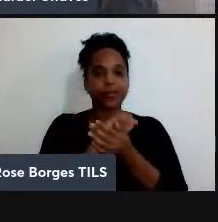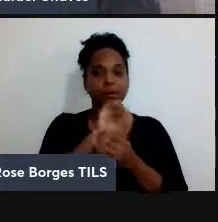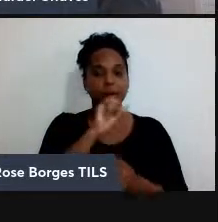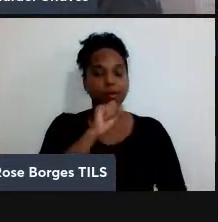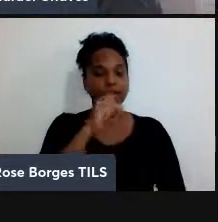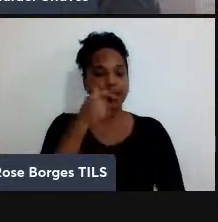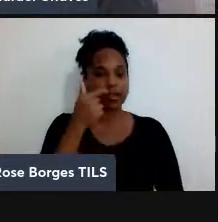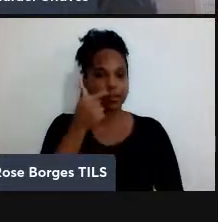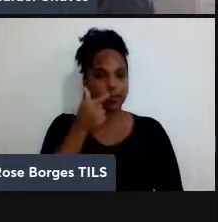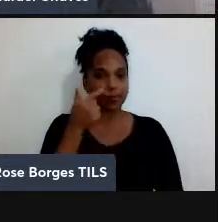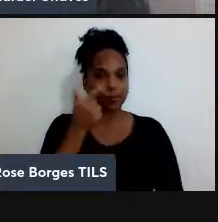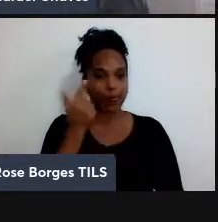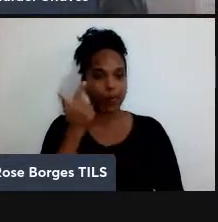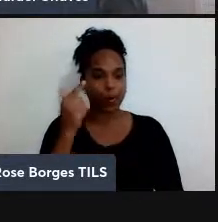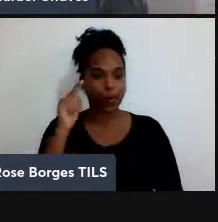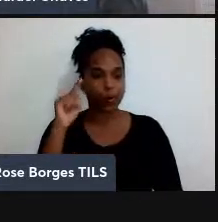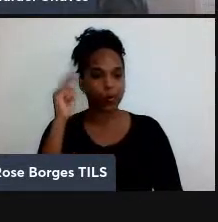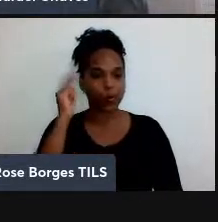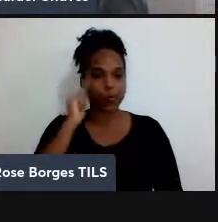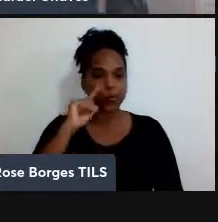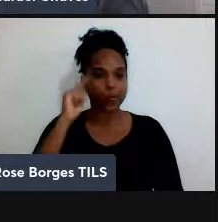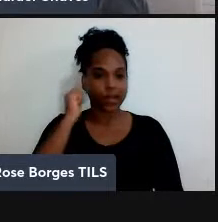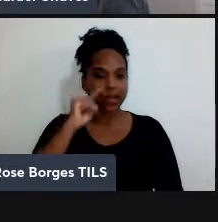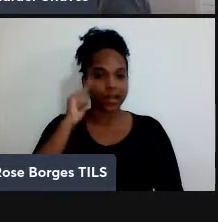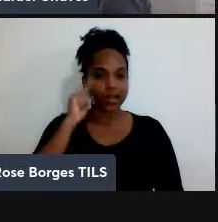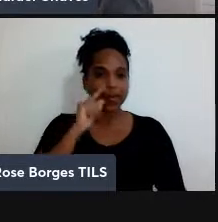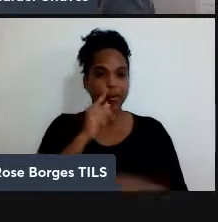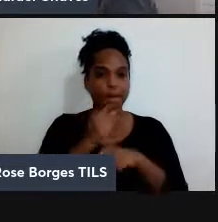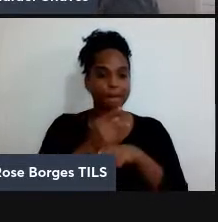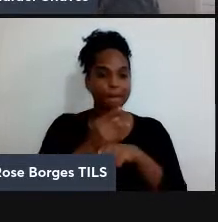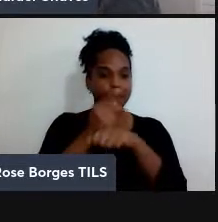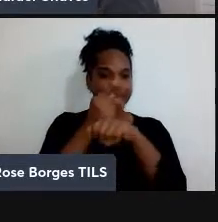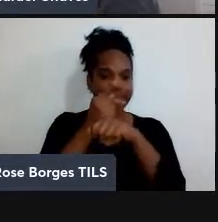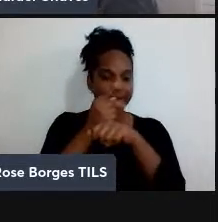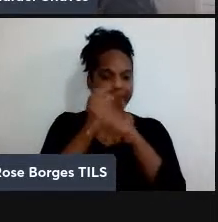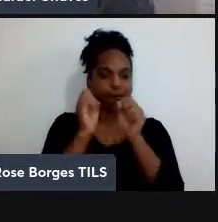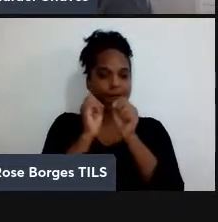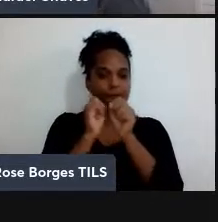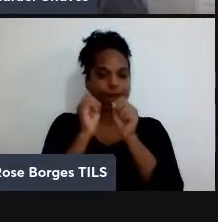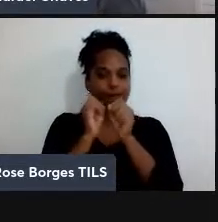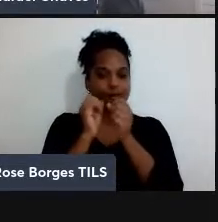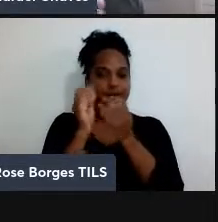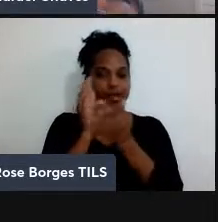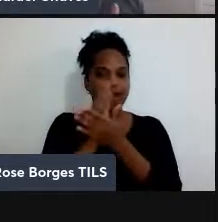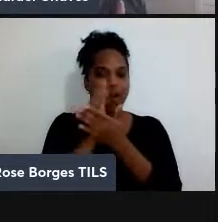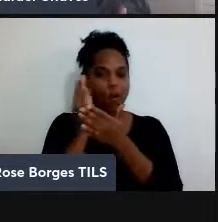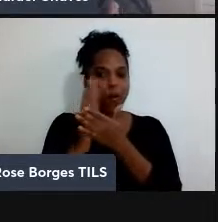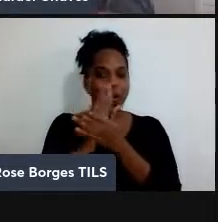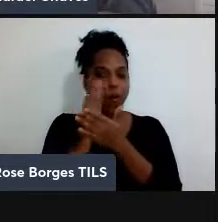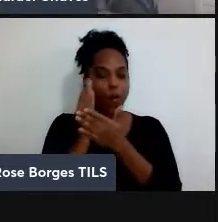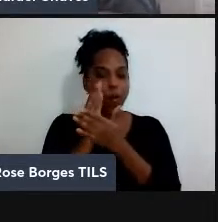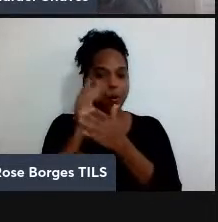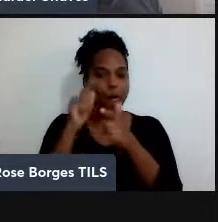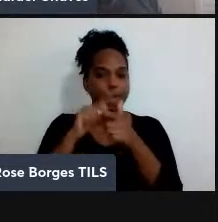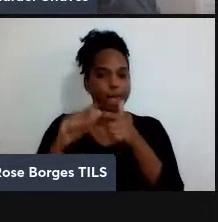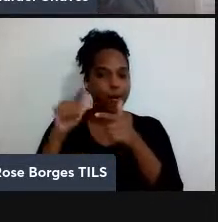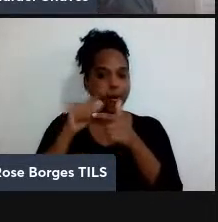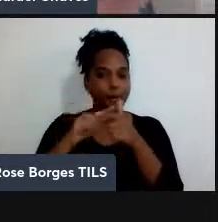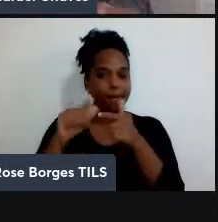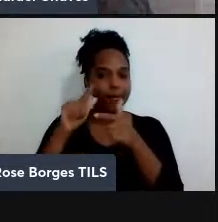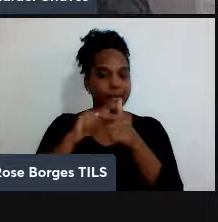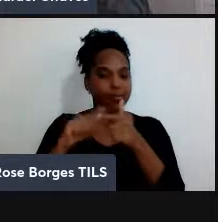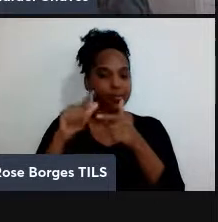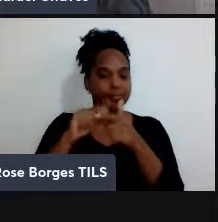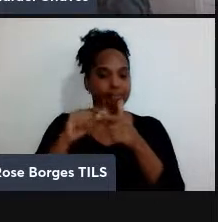ganhador do Prêmio Nobel de hoje, ele fechou alguns desses problemas. E ao longo dos anos